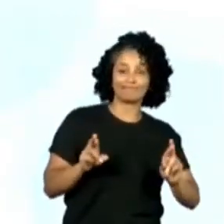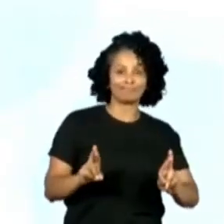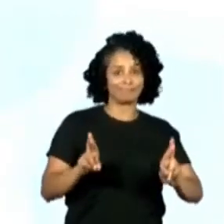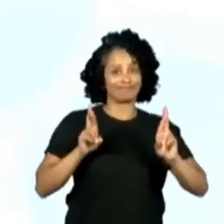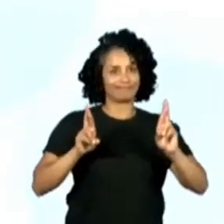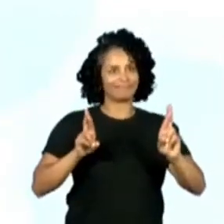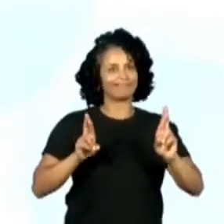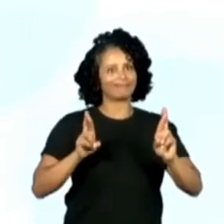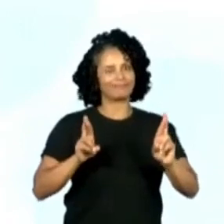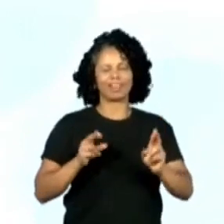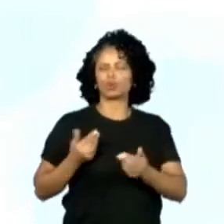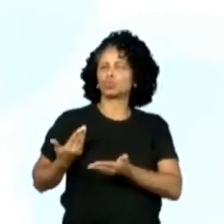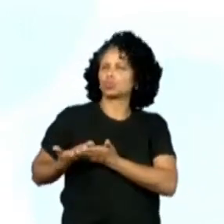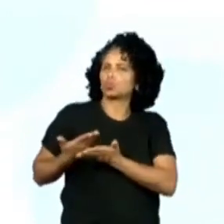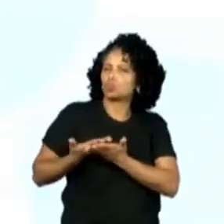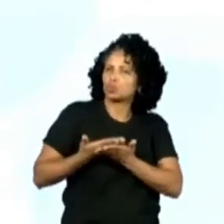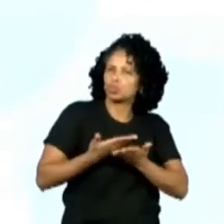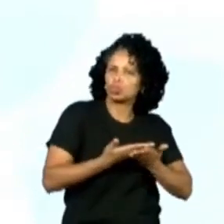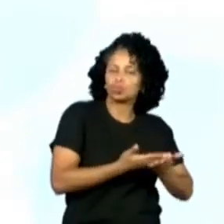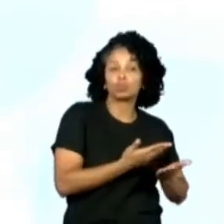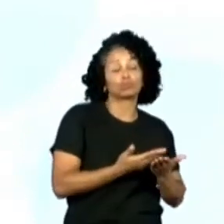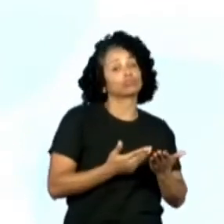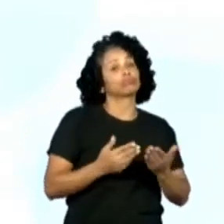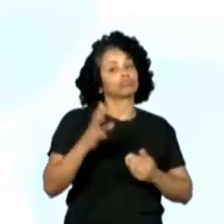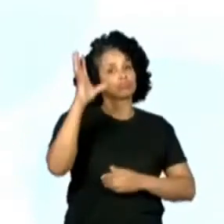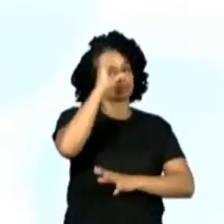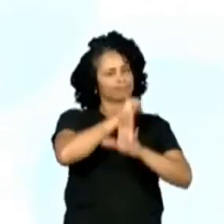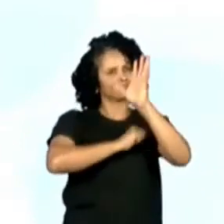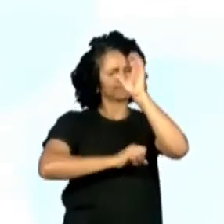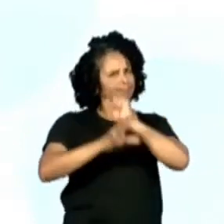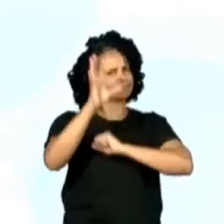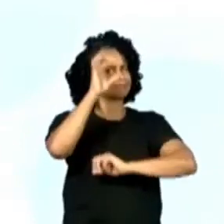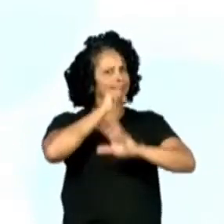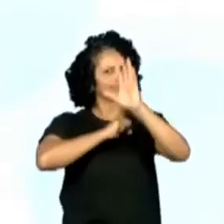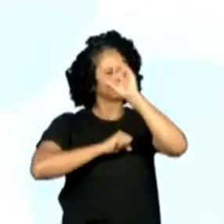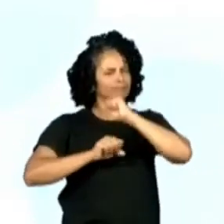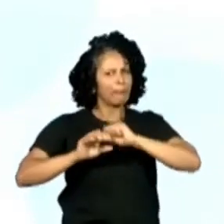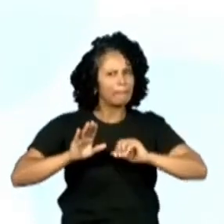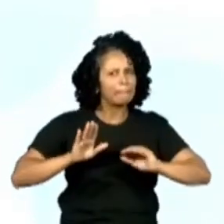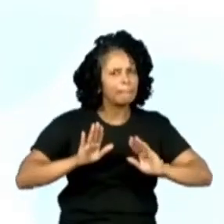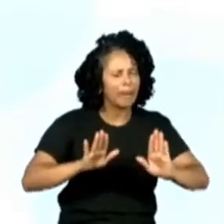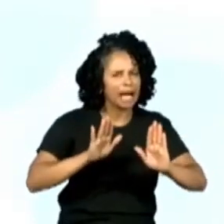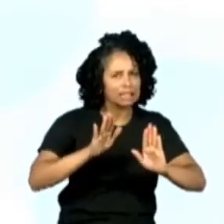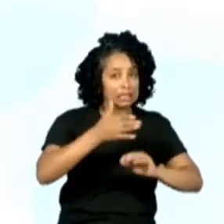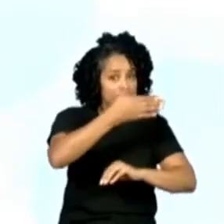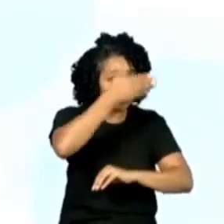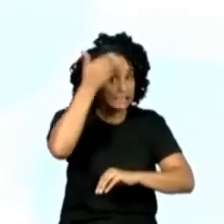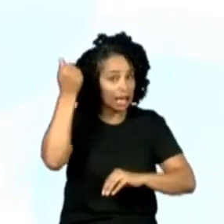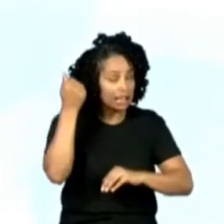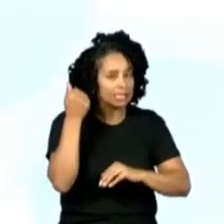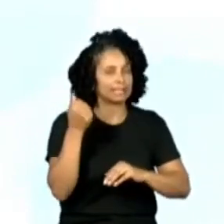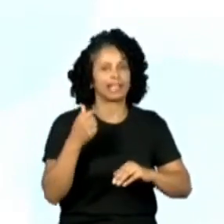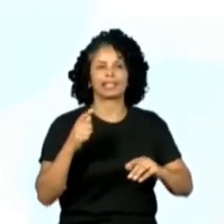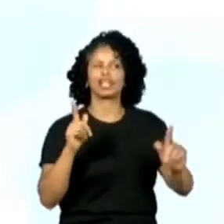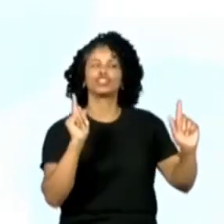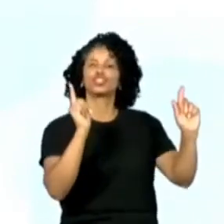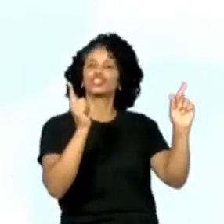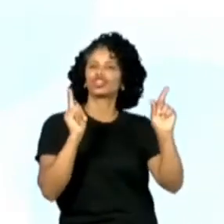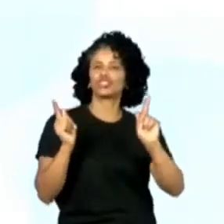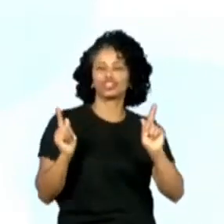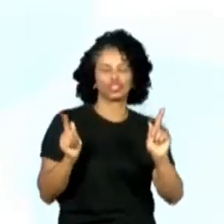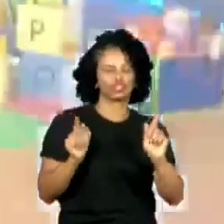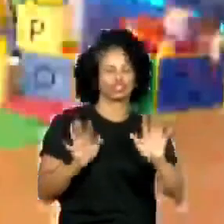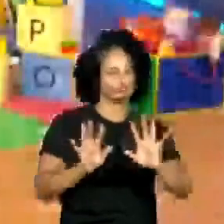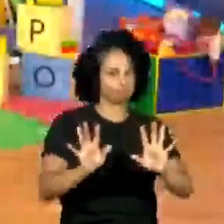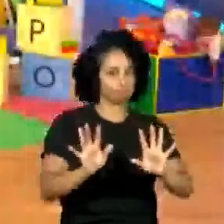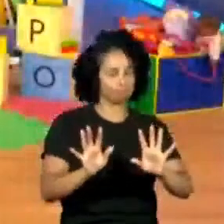seja de muito estudo, novos aprendizados, mas tudo isso sem esquecer do divertimento. É isso mesmo, eu